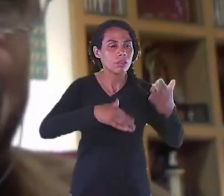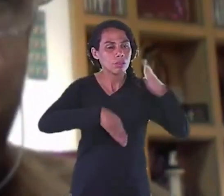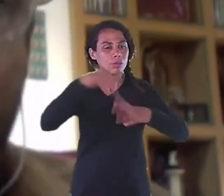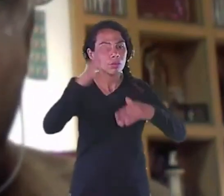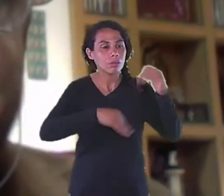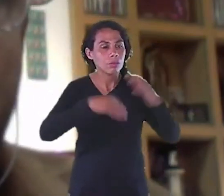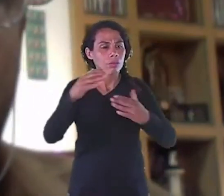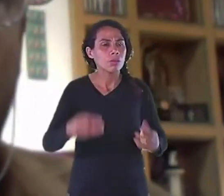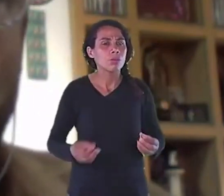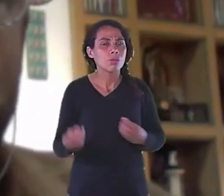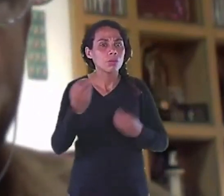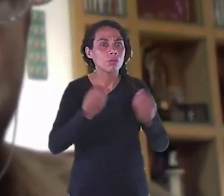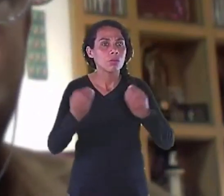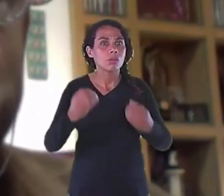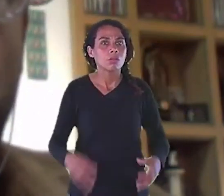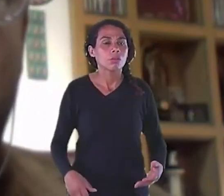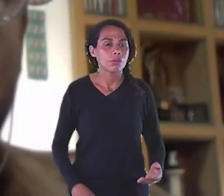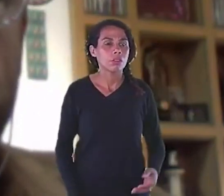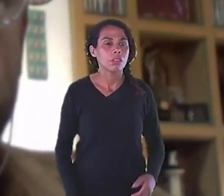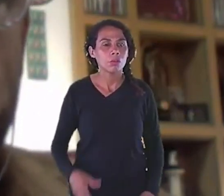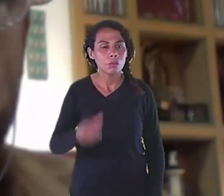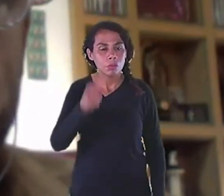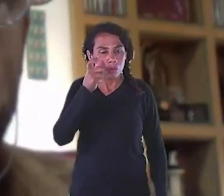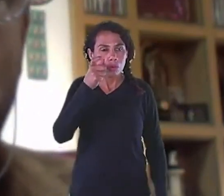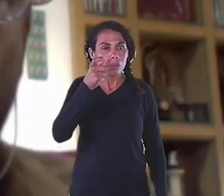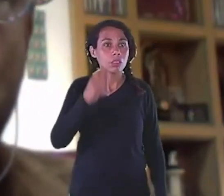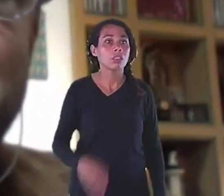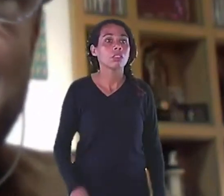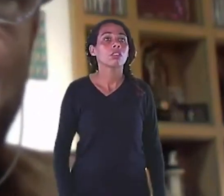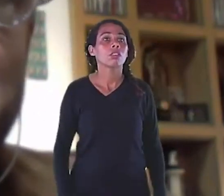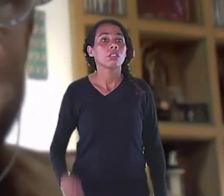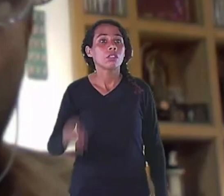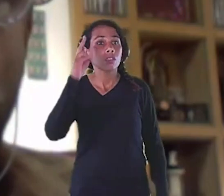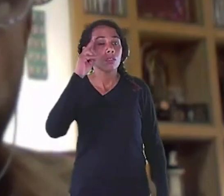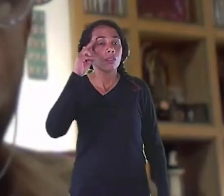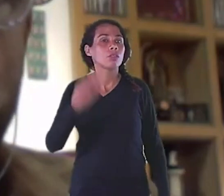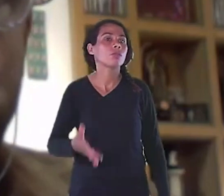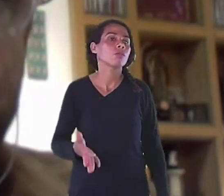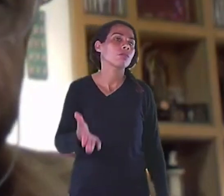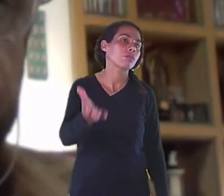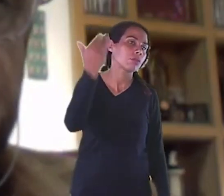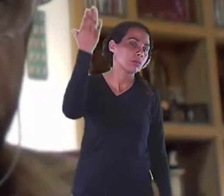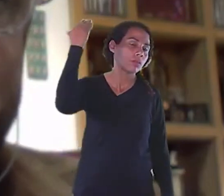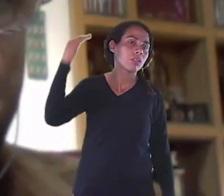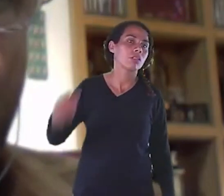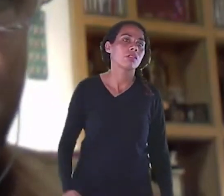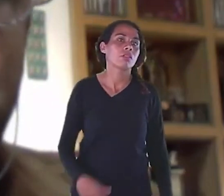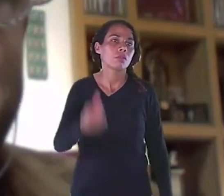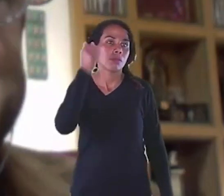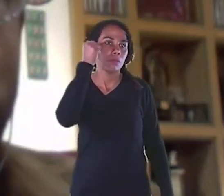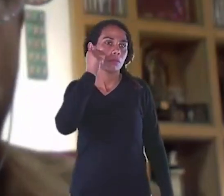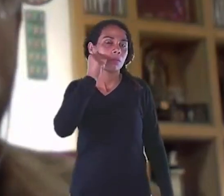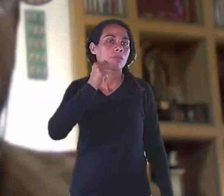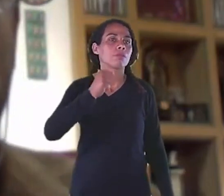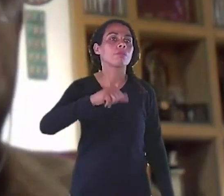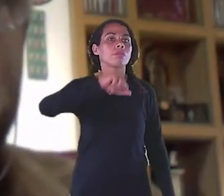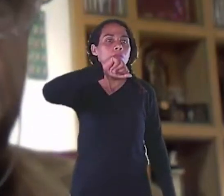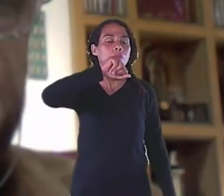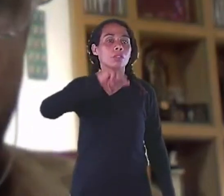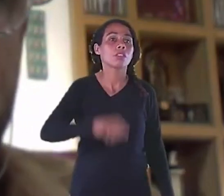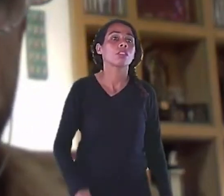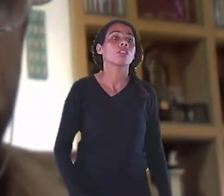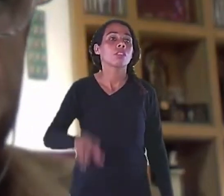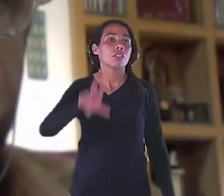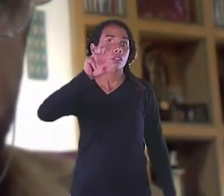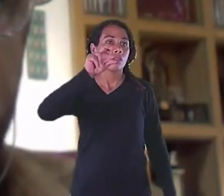E minha avó Morava em São Paulo Minhas tias Moravam em São Paulo E eu ainda criança Morava em Pedra Azul Mas quando adolescente Nós mudamos